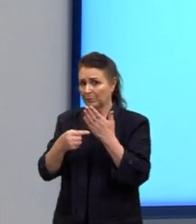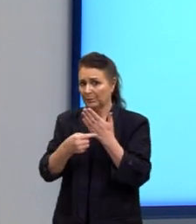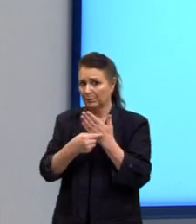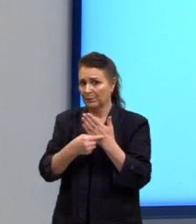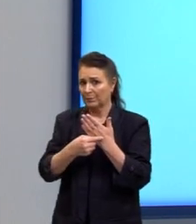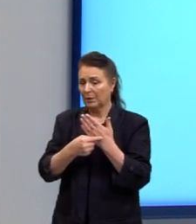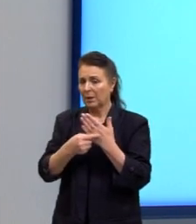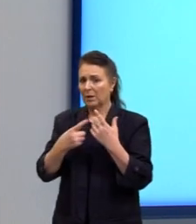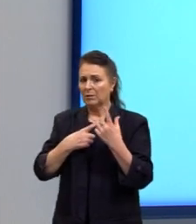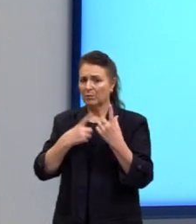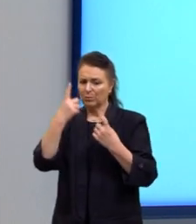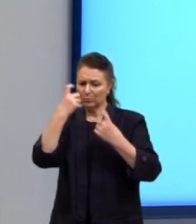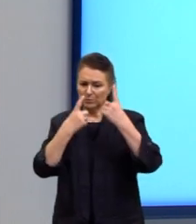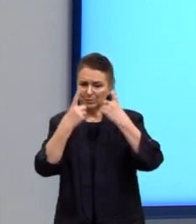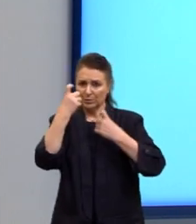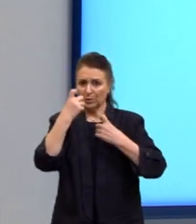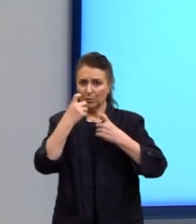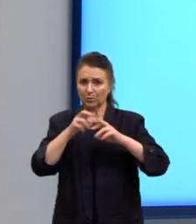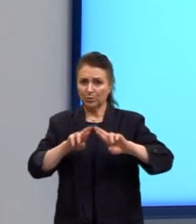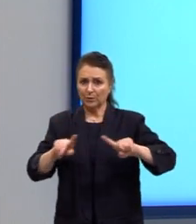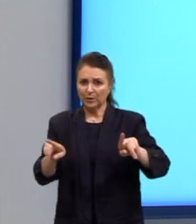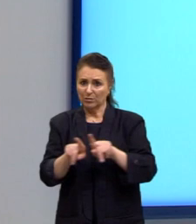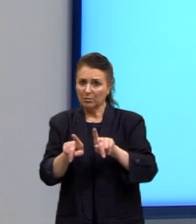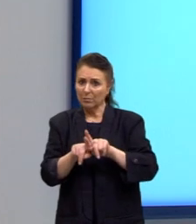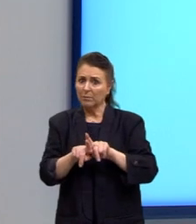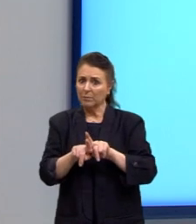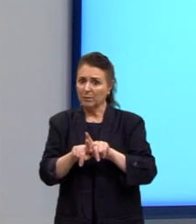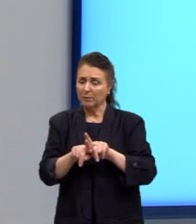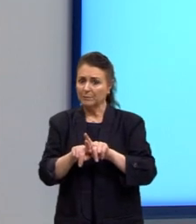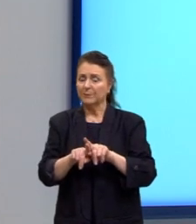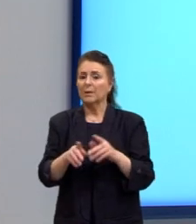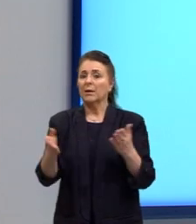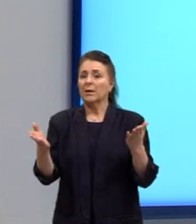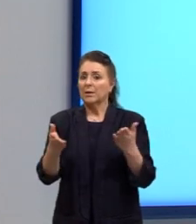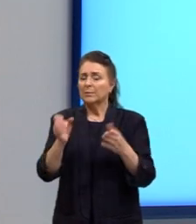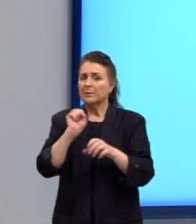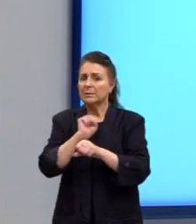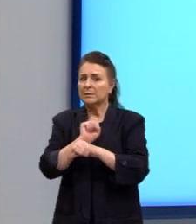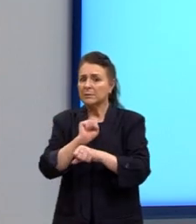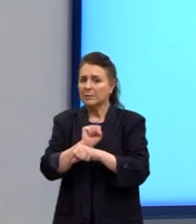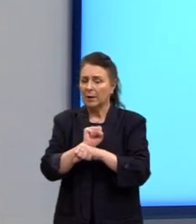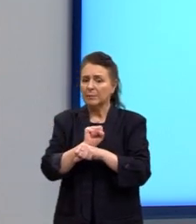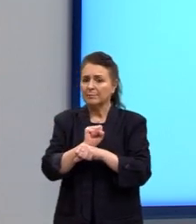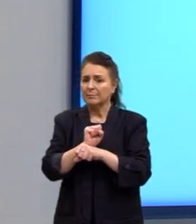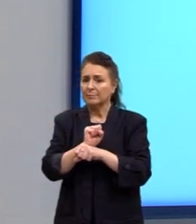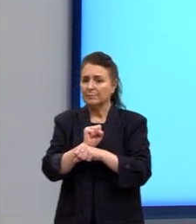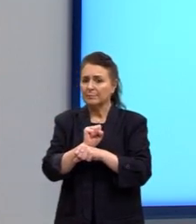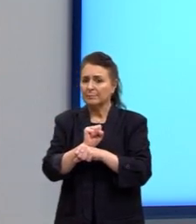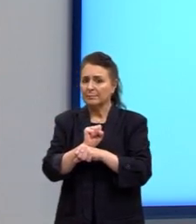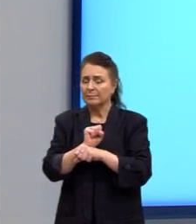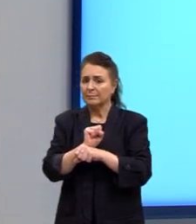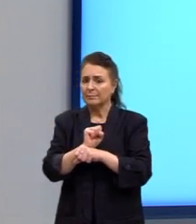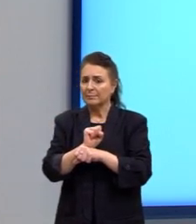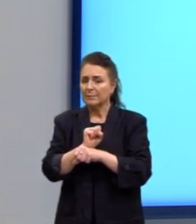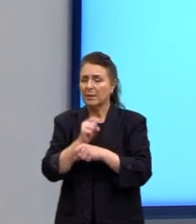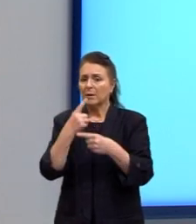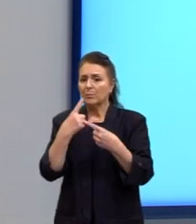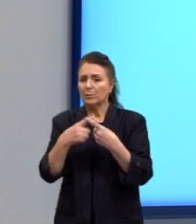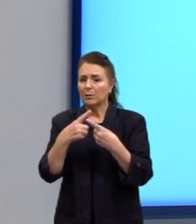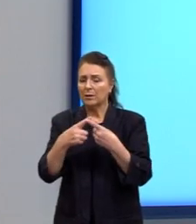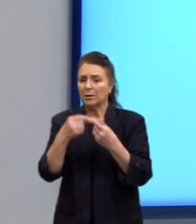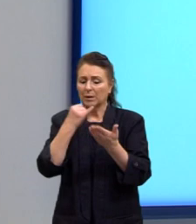Para dar essa pausa que a gente precisa para digerir e degustar esse pão que foi a